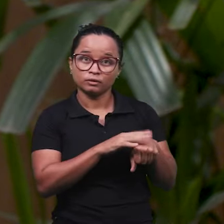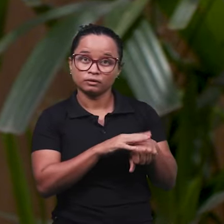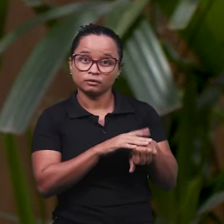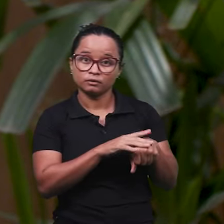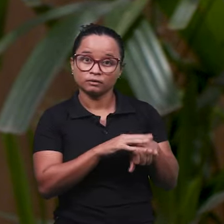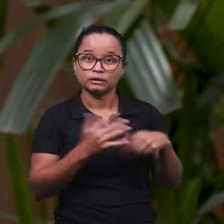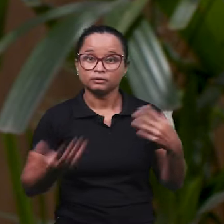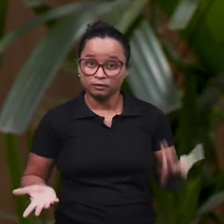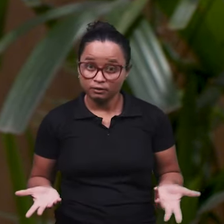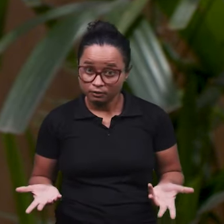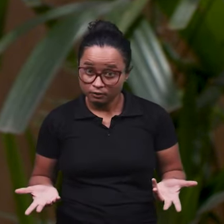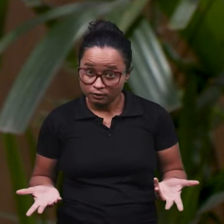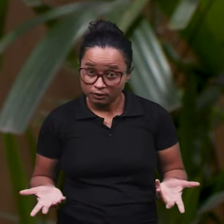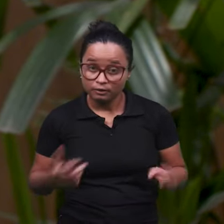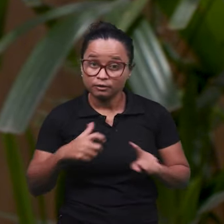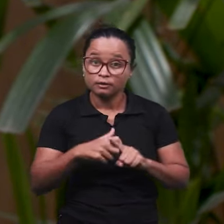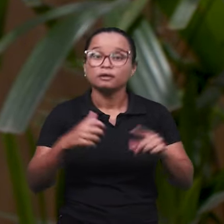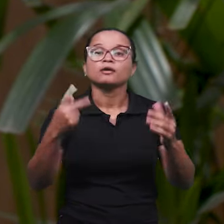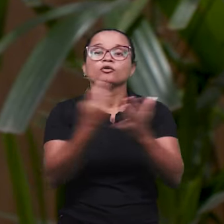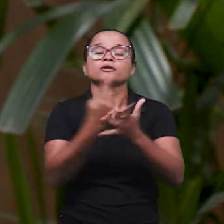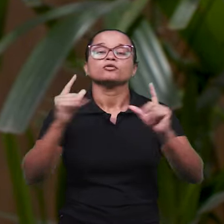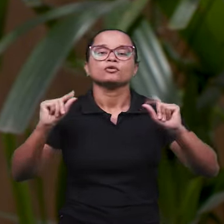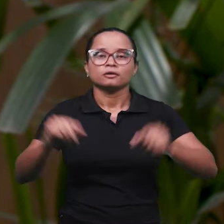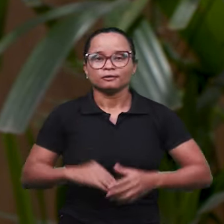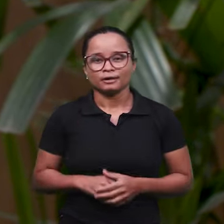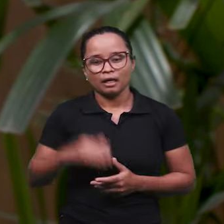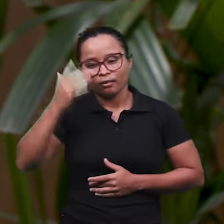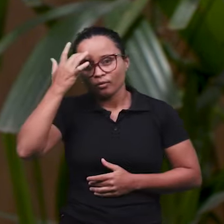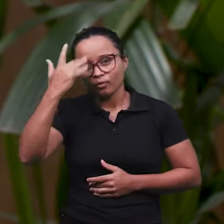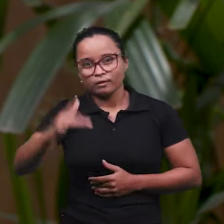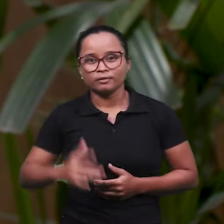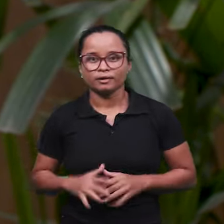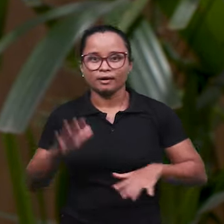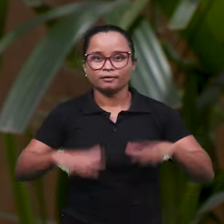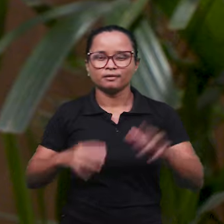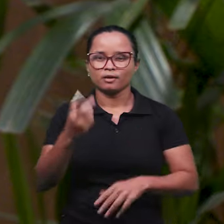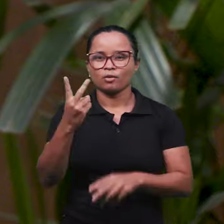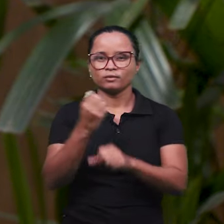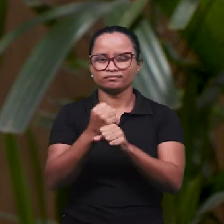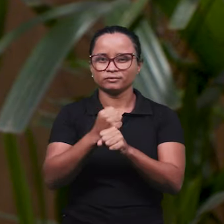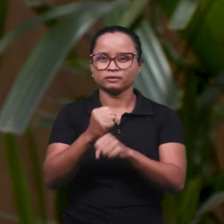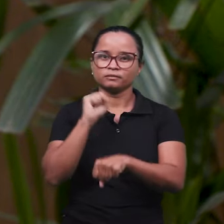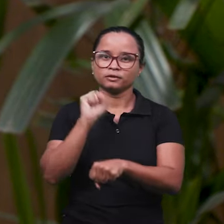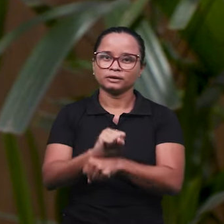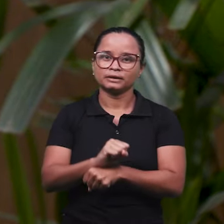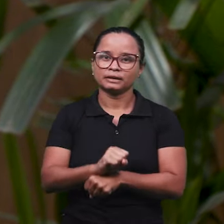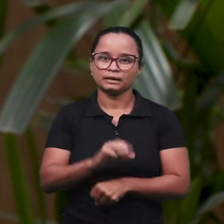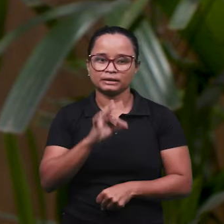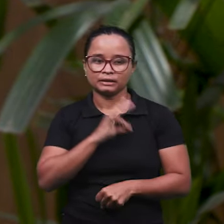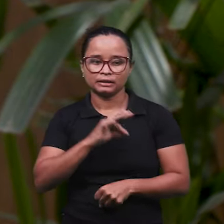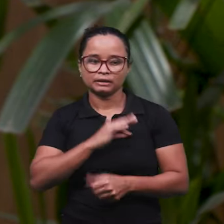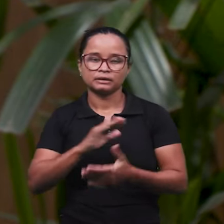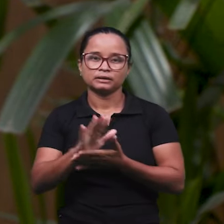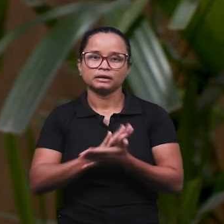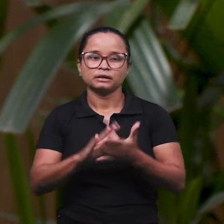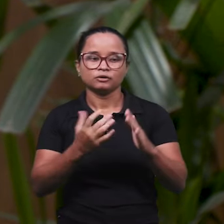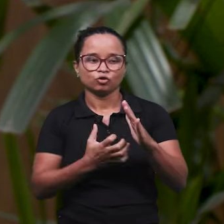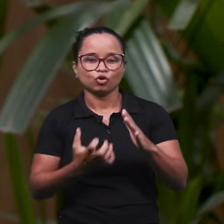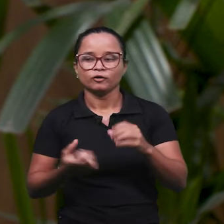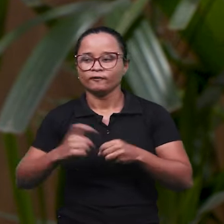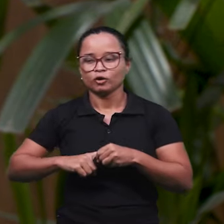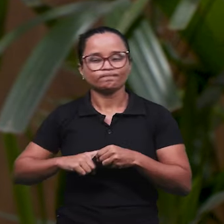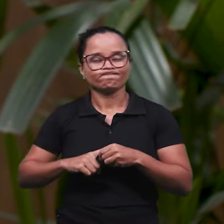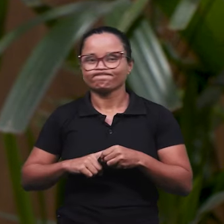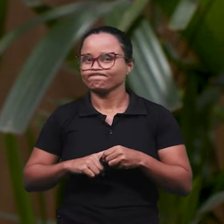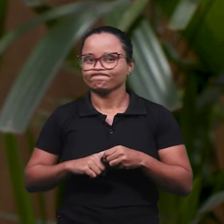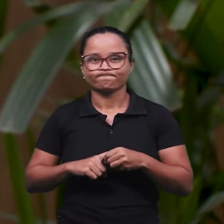fato ou está acidentada de fato. O acontece? Ela fica sem saber. Às vezes ficou dois anos ali parada, não recebe, a empresa não quis o retorno dela